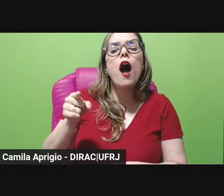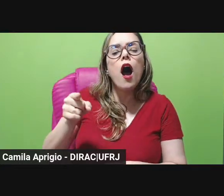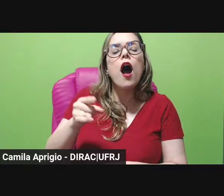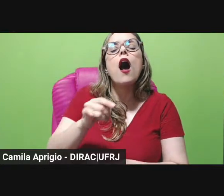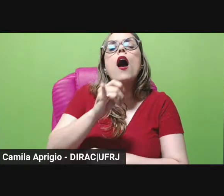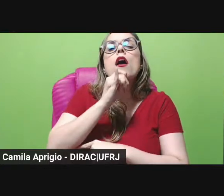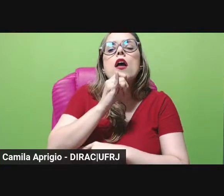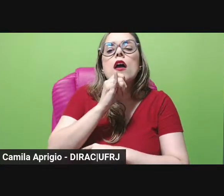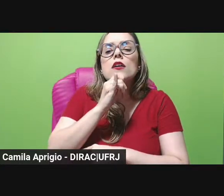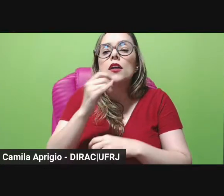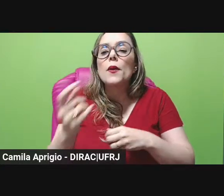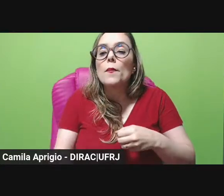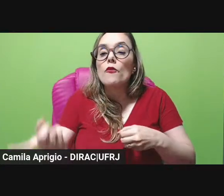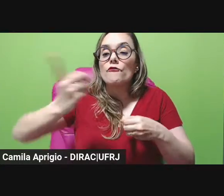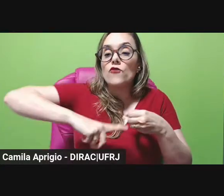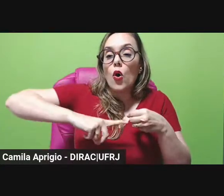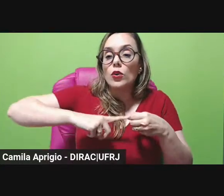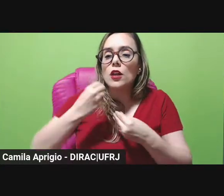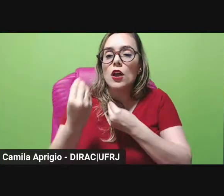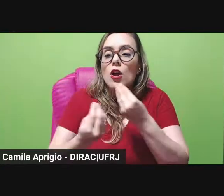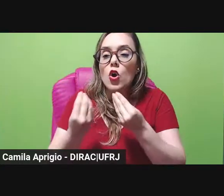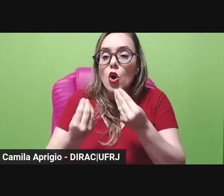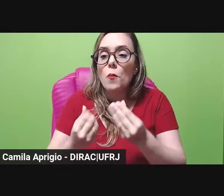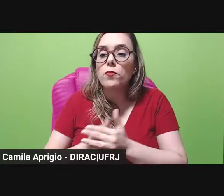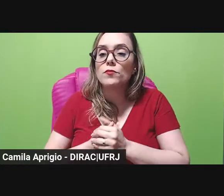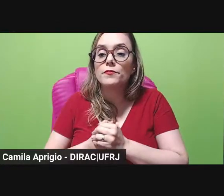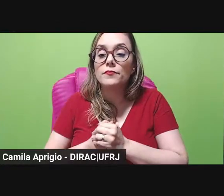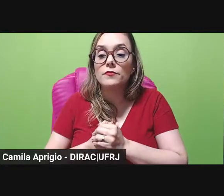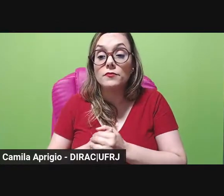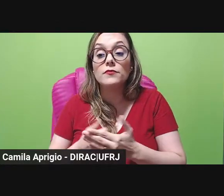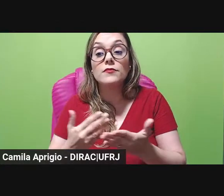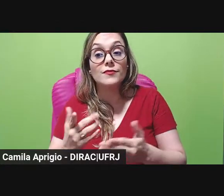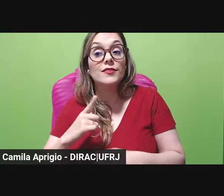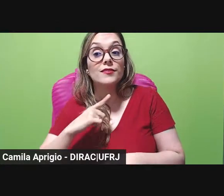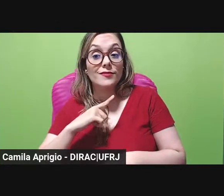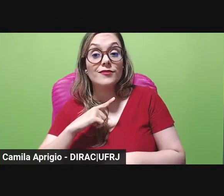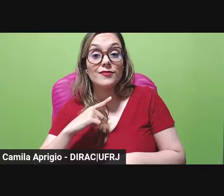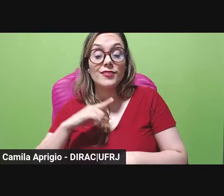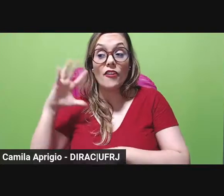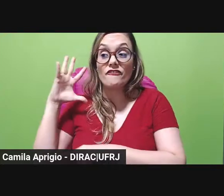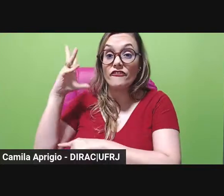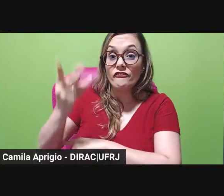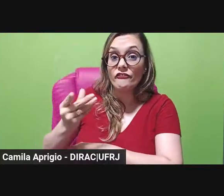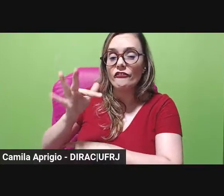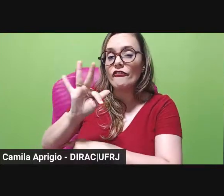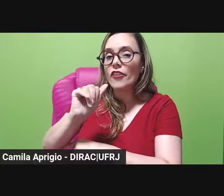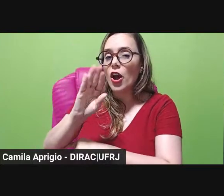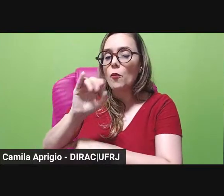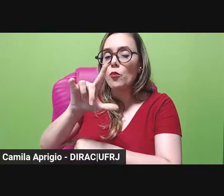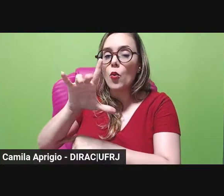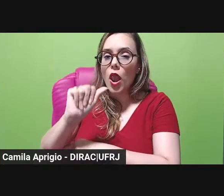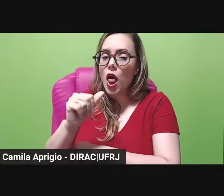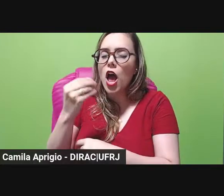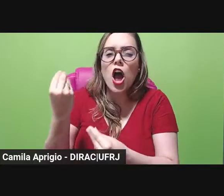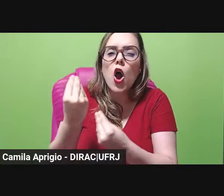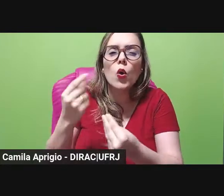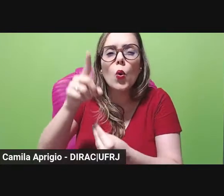é uma forma de argumentar e a fábula é uma espécie de exemplo retórico